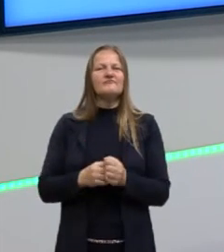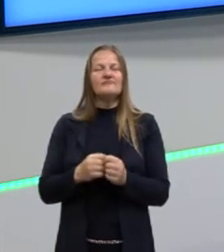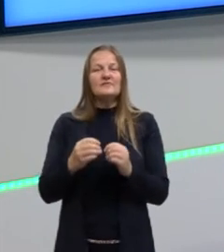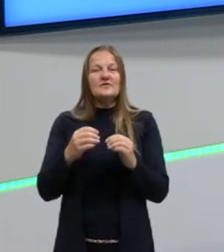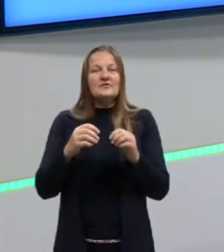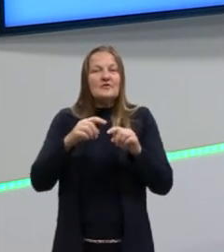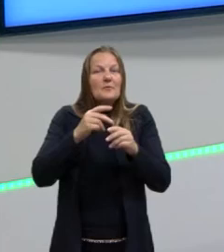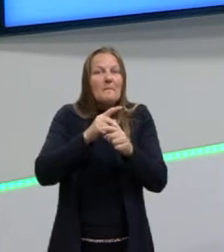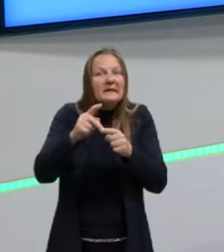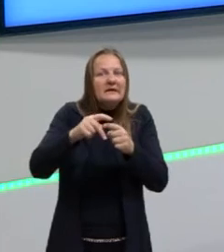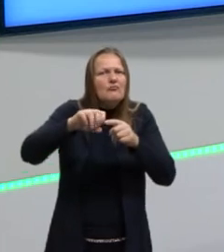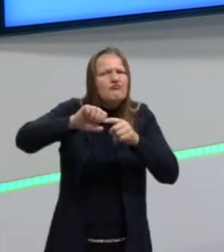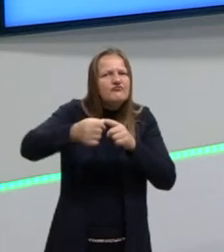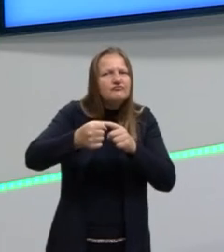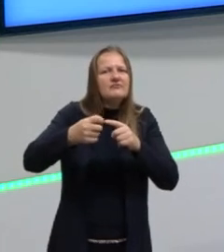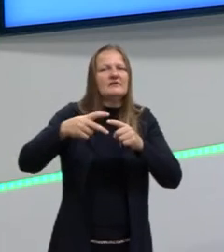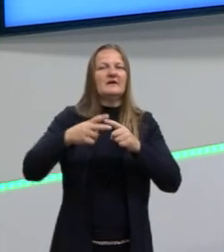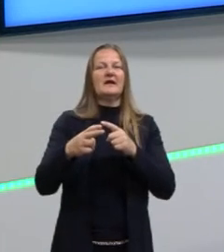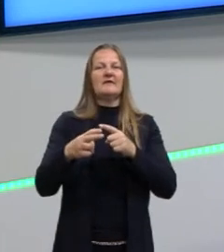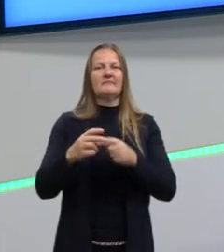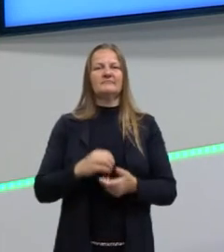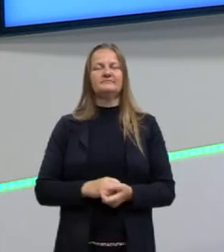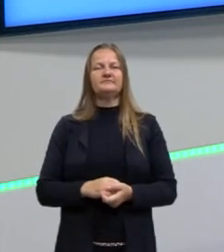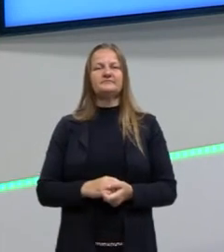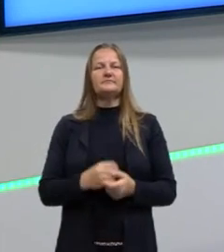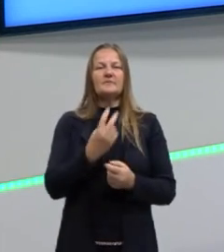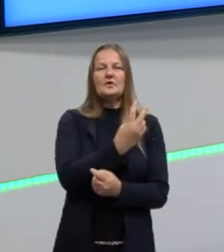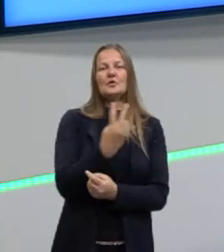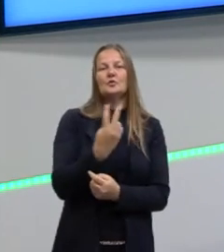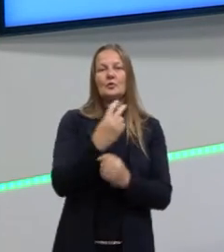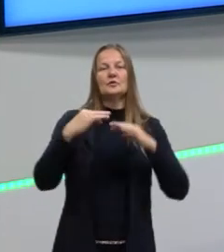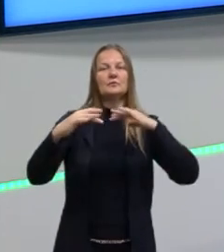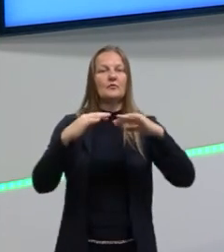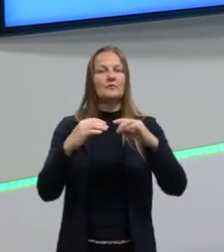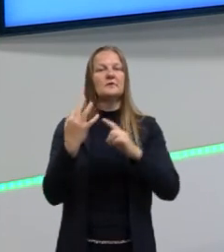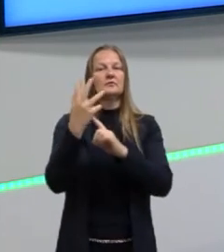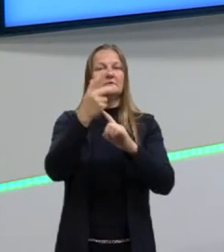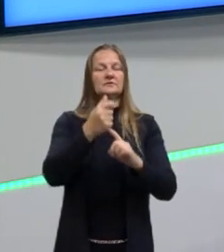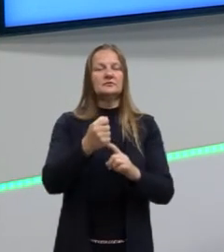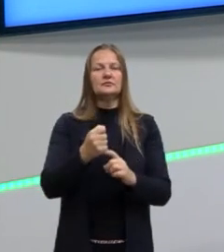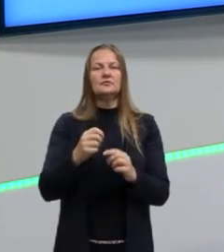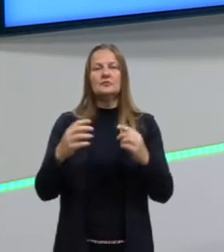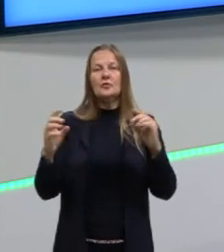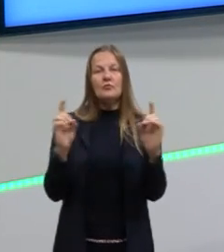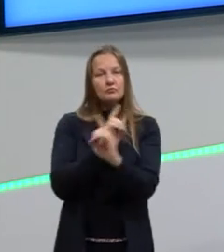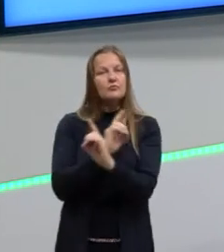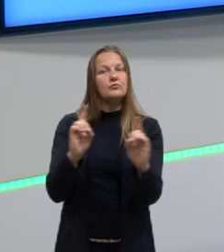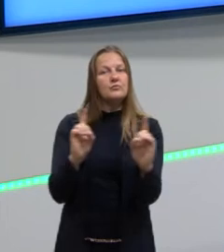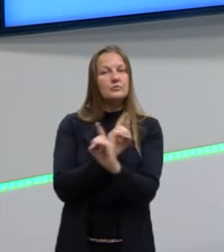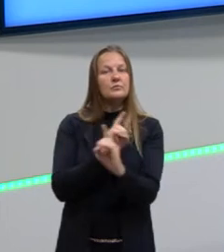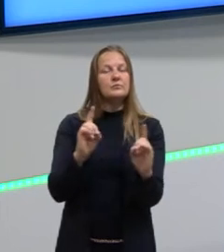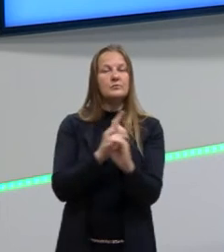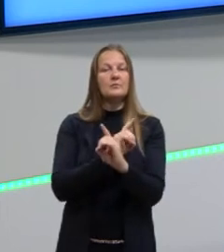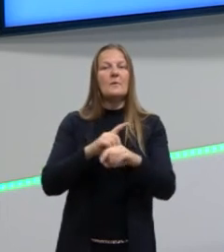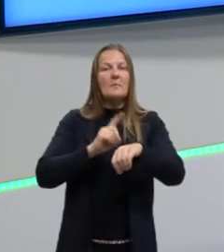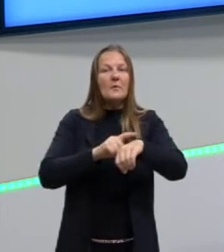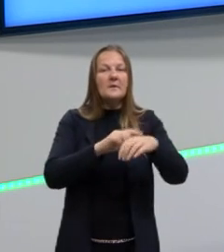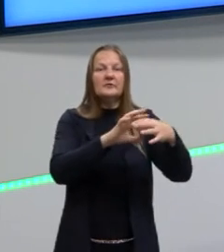na história, são duas expressões artísticas, são dois movimentos artísticos que dialogam com momentos